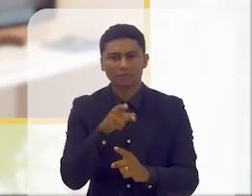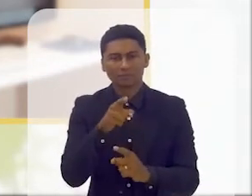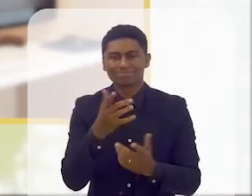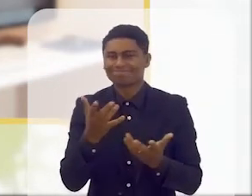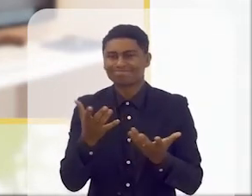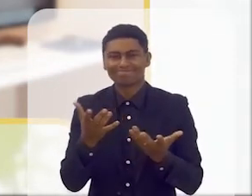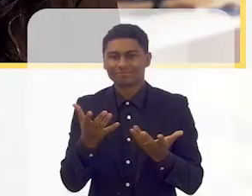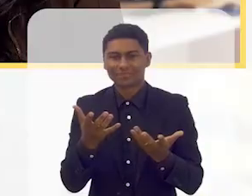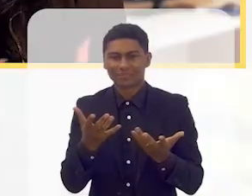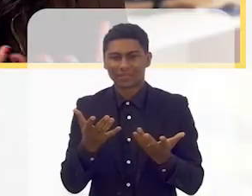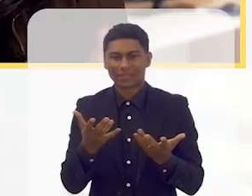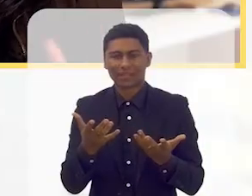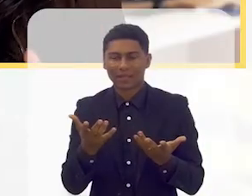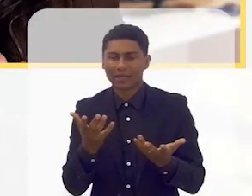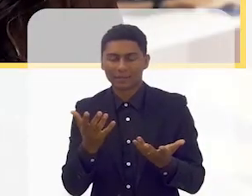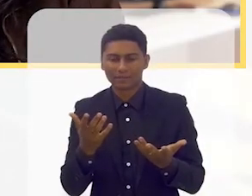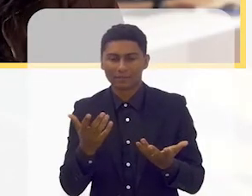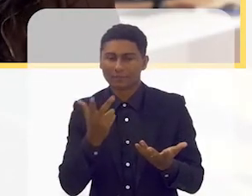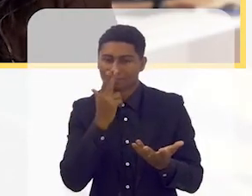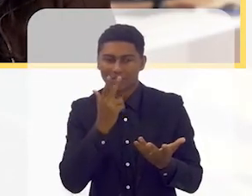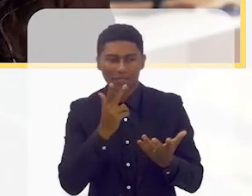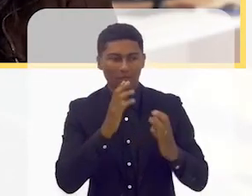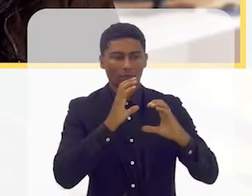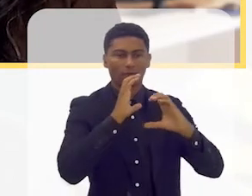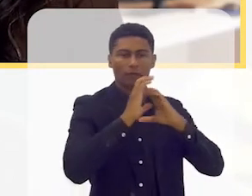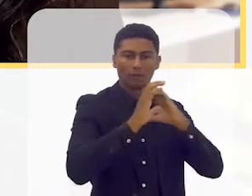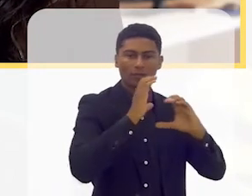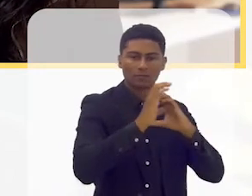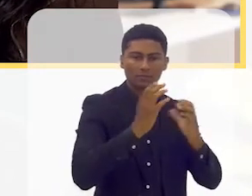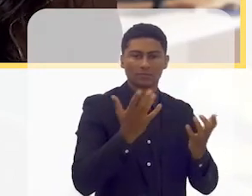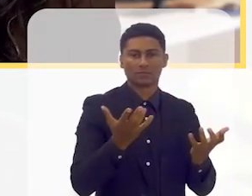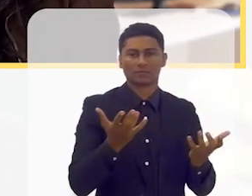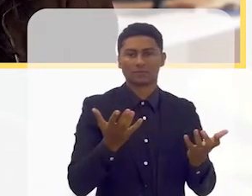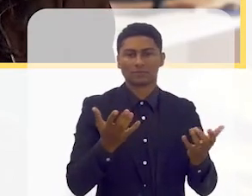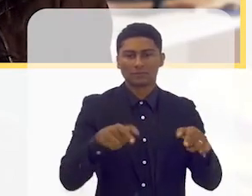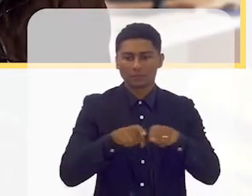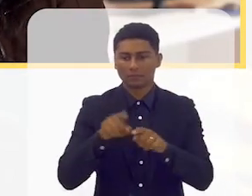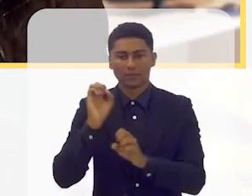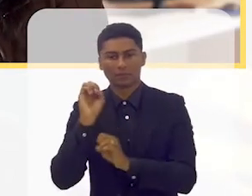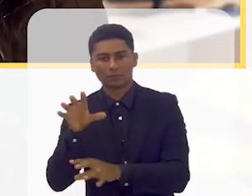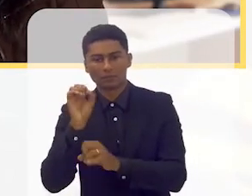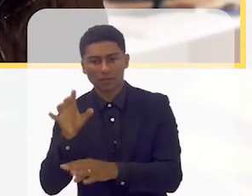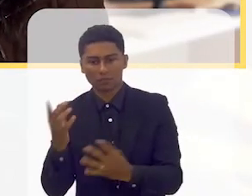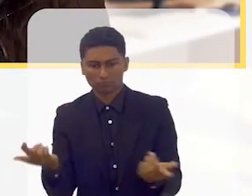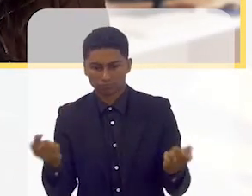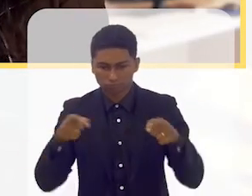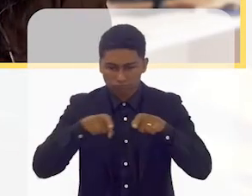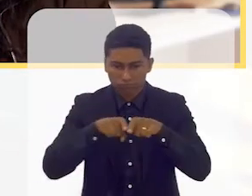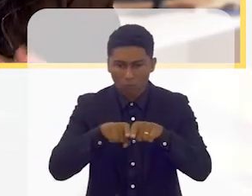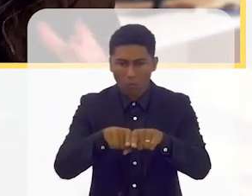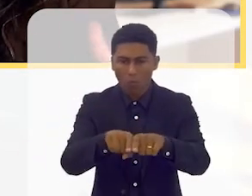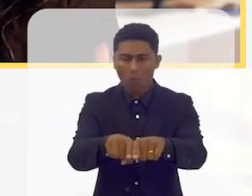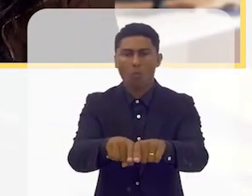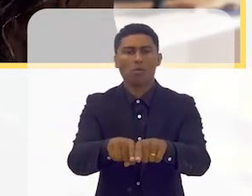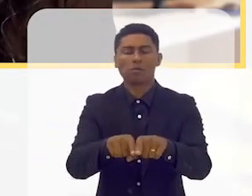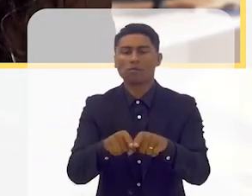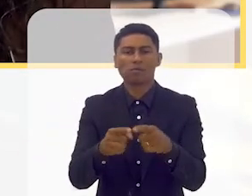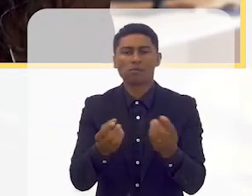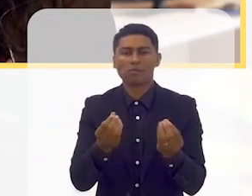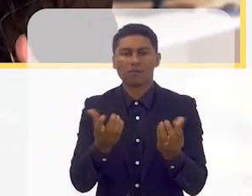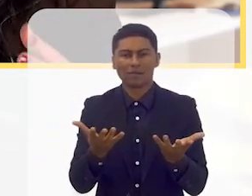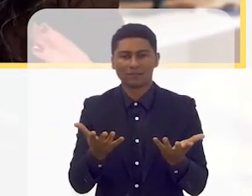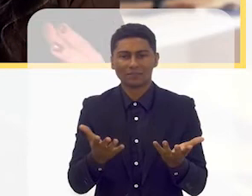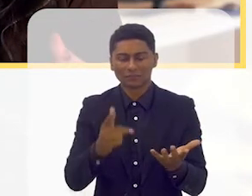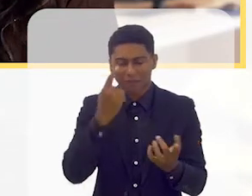pulsar pela junção da comunicação com a educação dentro desse